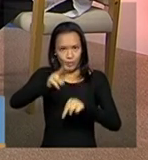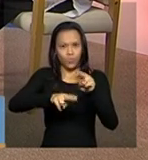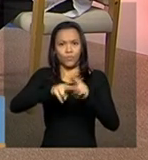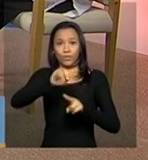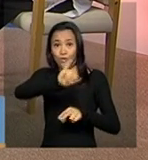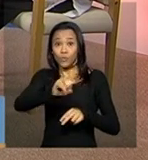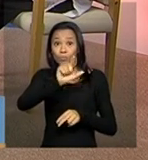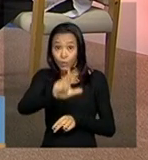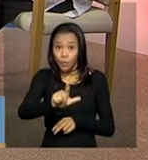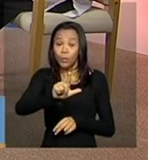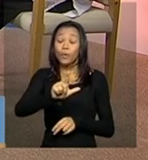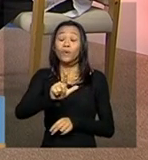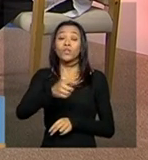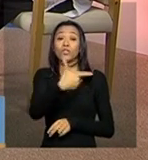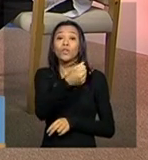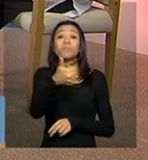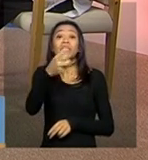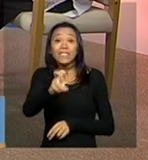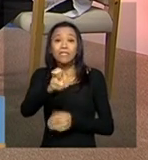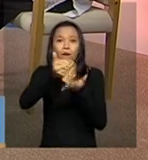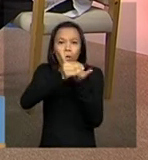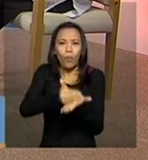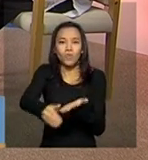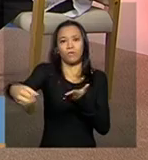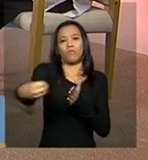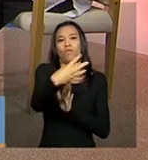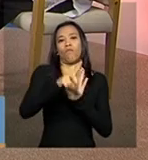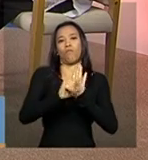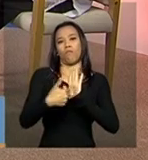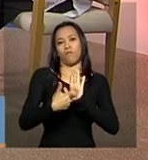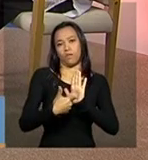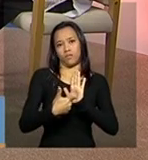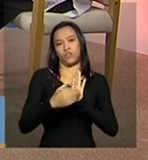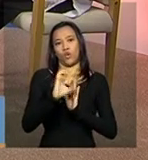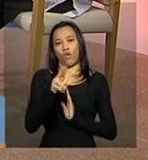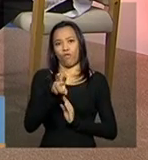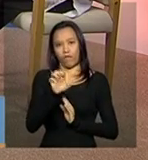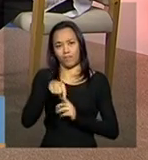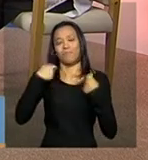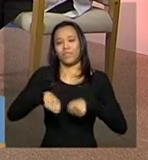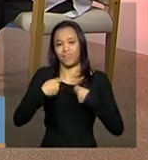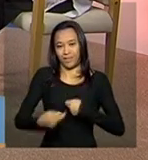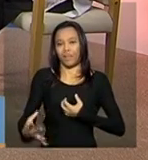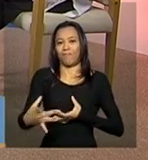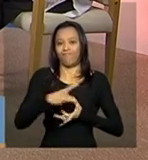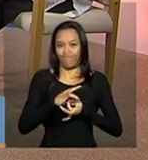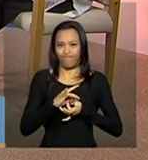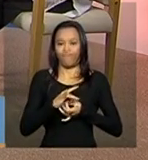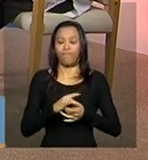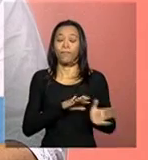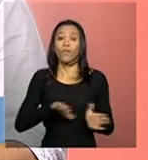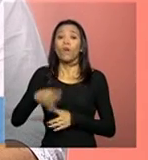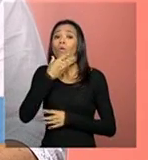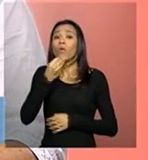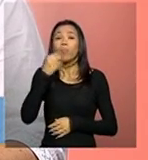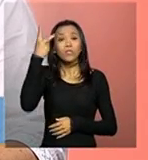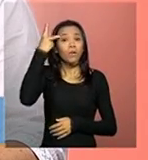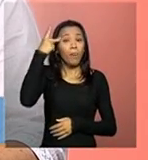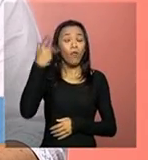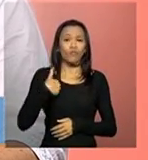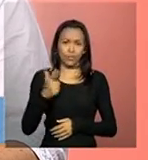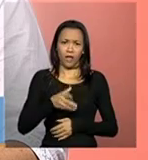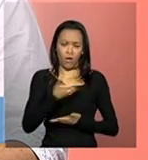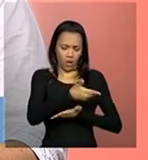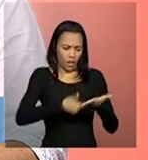essas entidades, elas precisam estar no Cadastro Nacional. Antônio Carlos de São Paulo, ele disse o seguinte, preenchi todo o